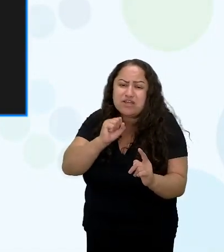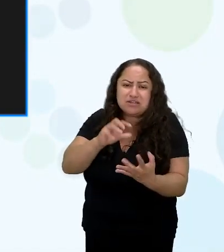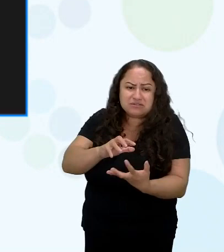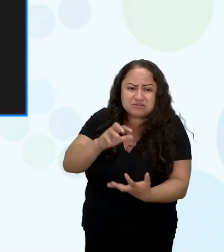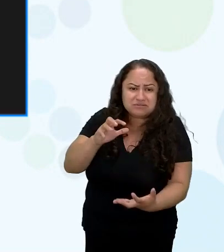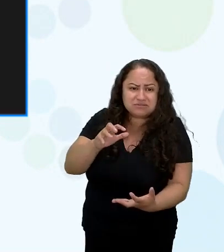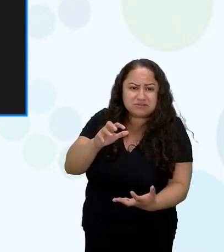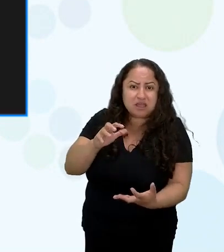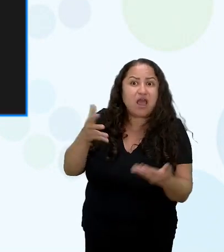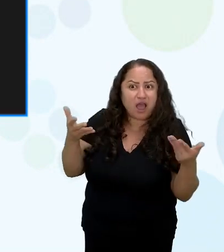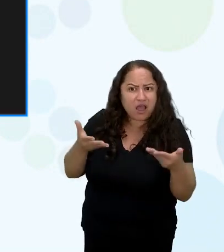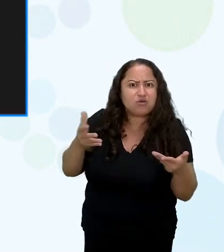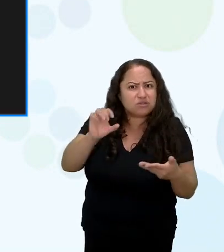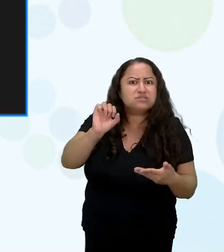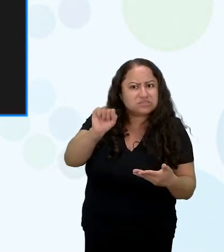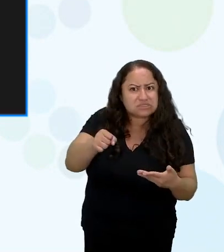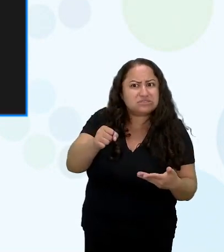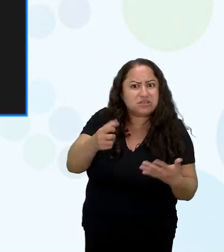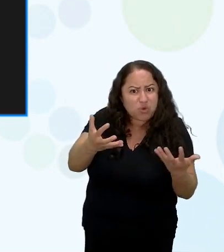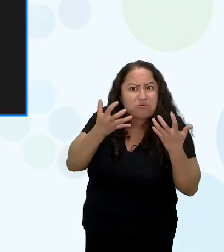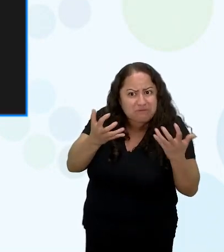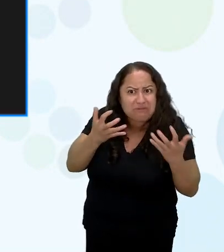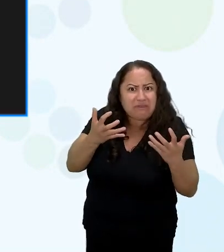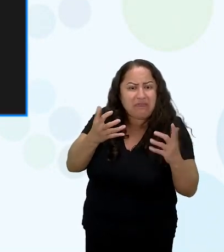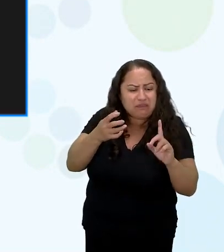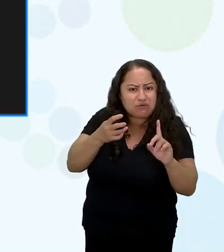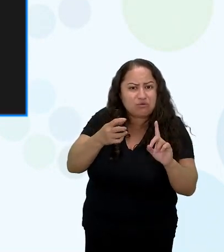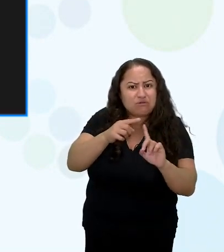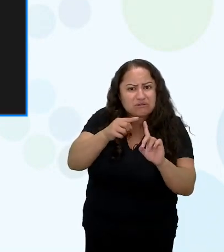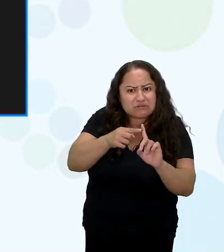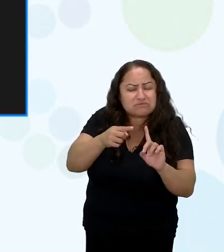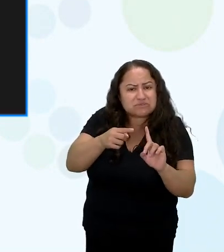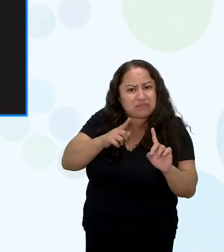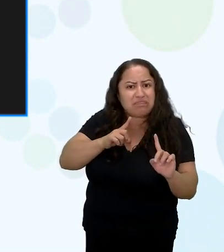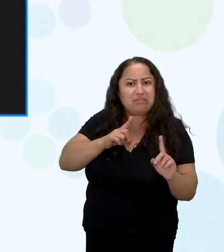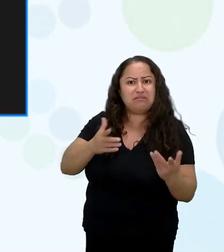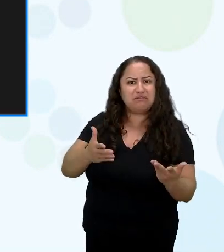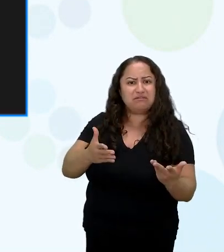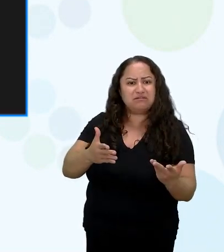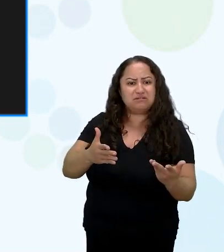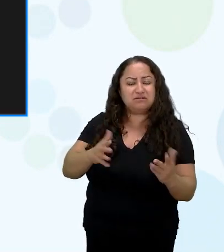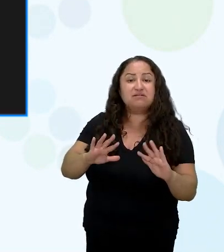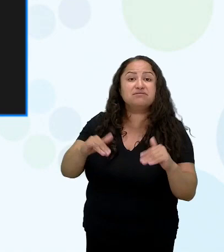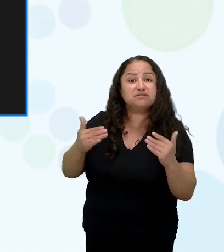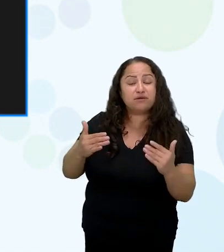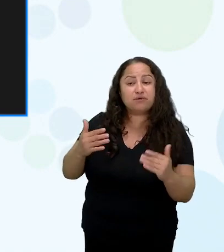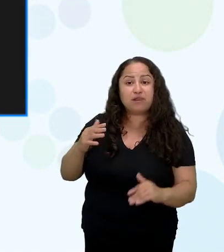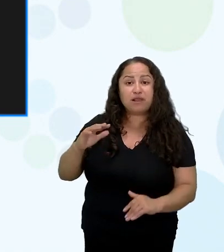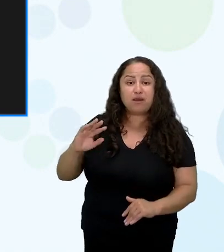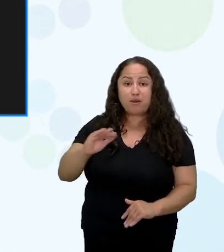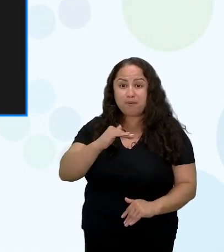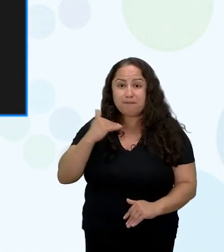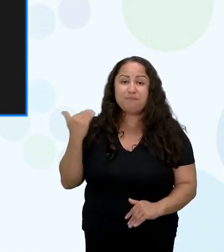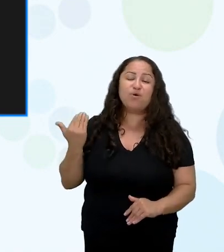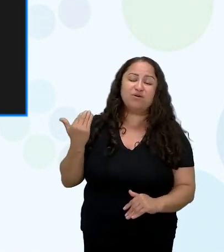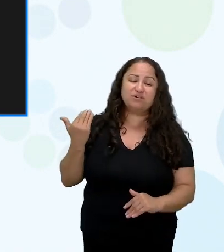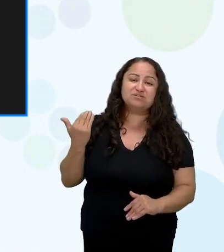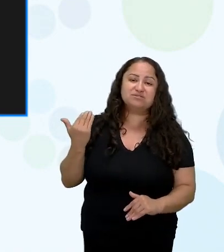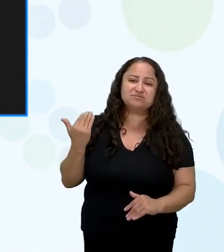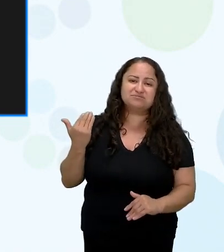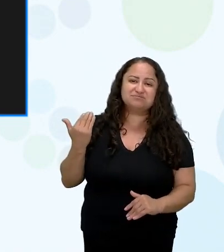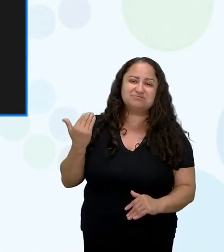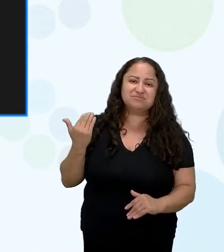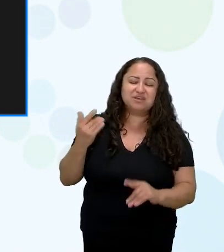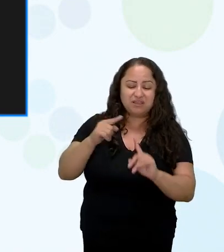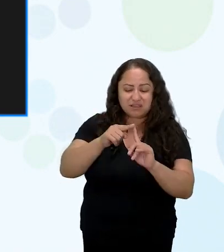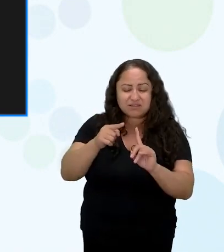ela fala não agora eu vou ter meu filho e minha filha e ela morre grávida então